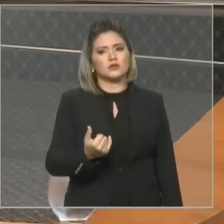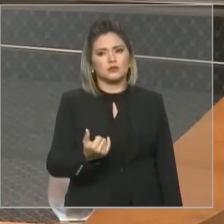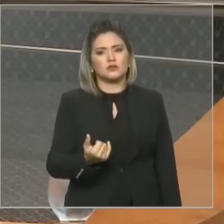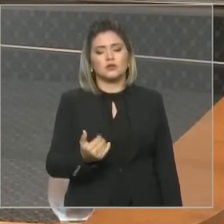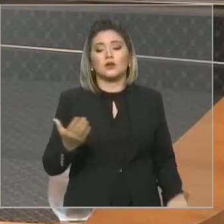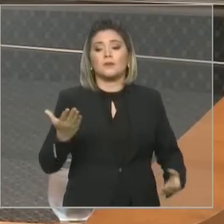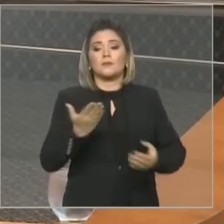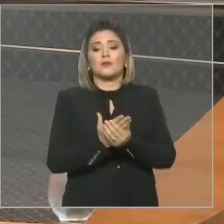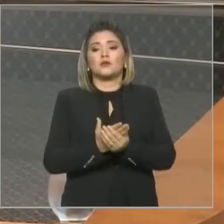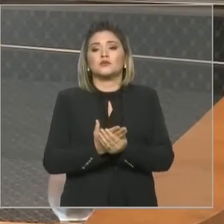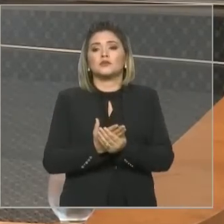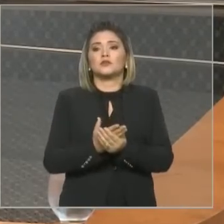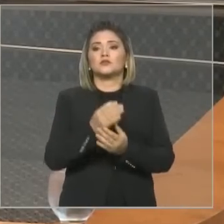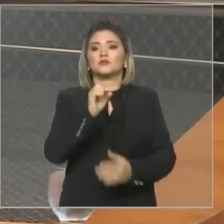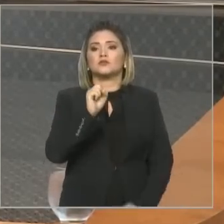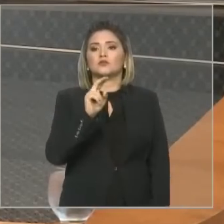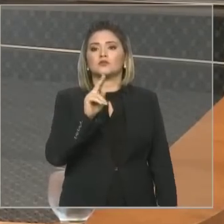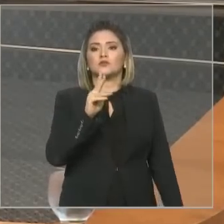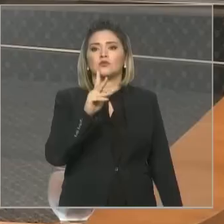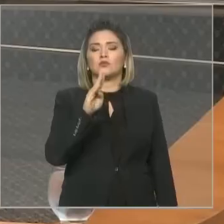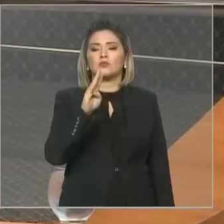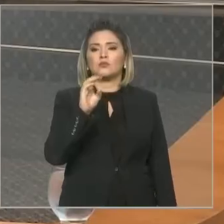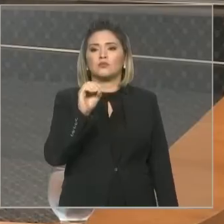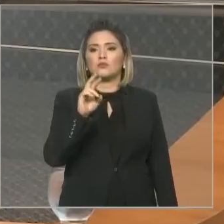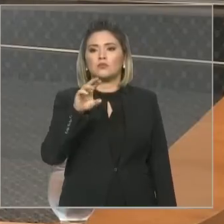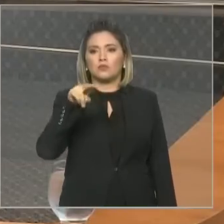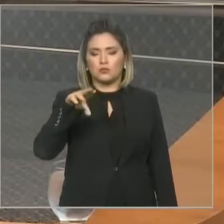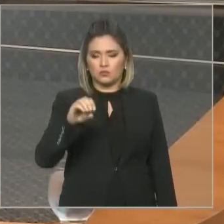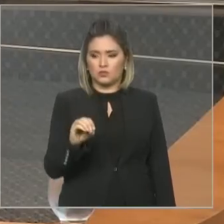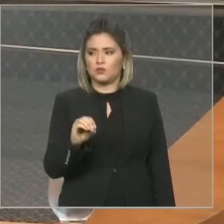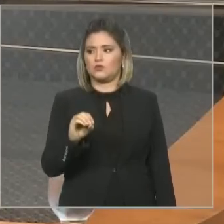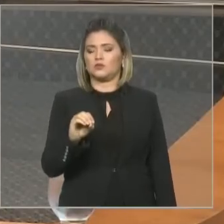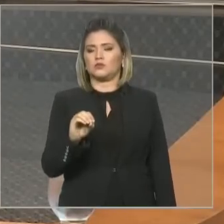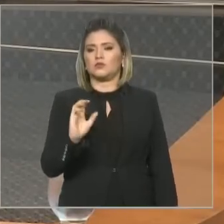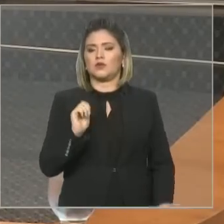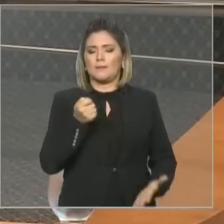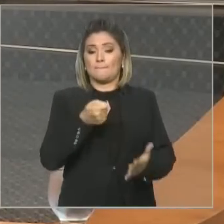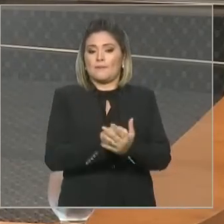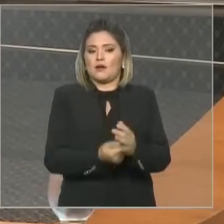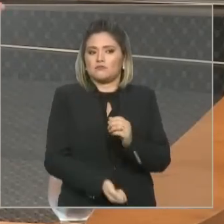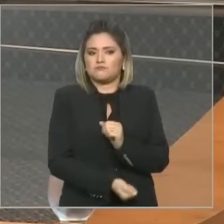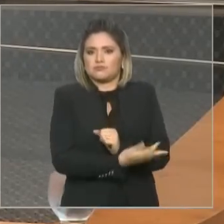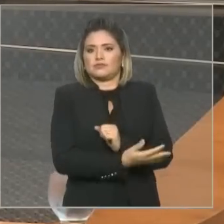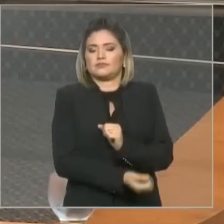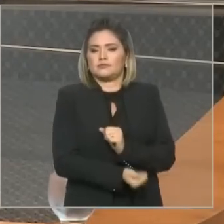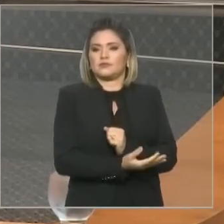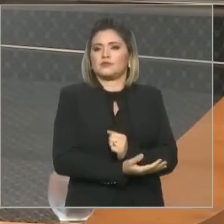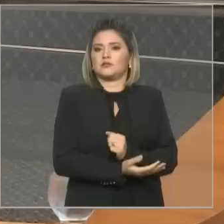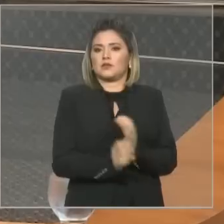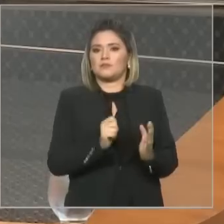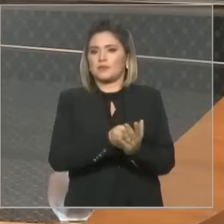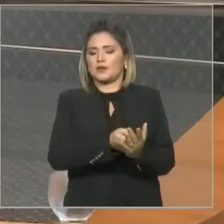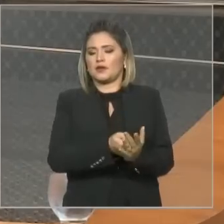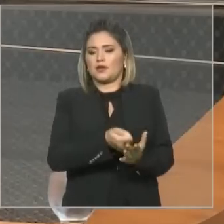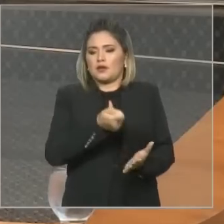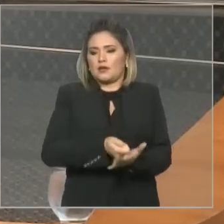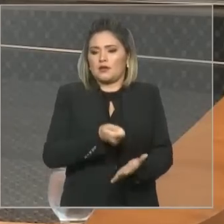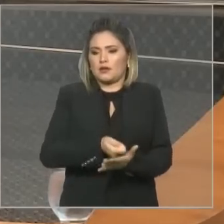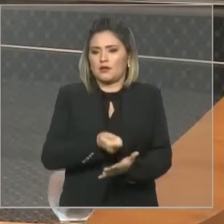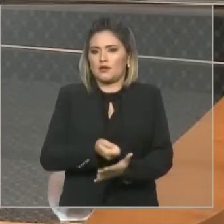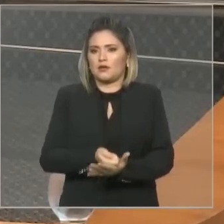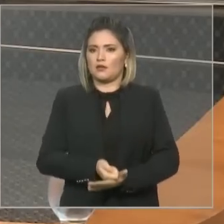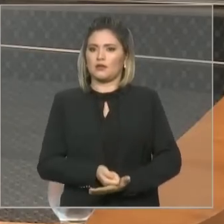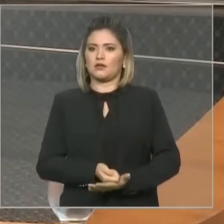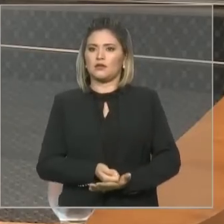aberto procedimento para suborno, tentativa de suborno. extorsão. Extorsão para poder pressionar para extorquir.